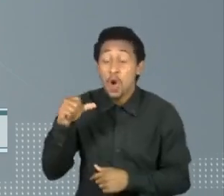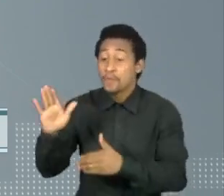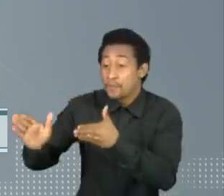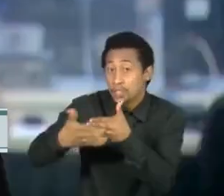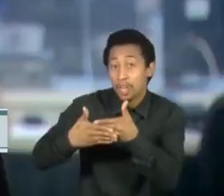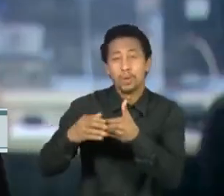total.